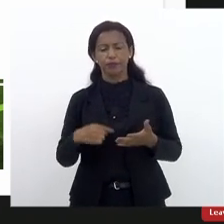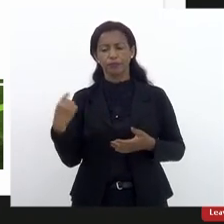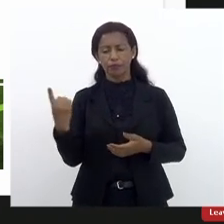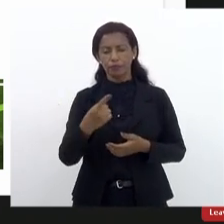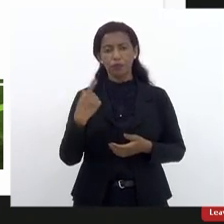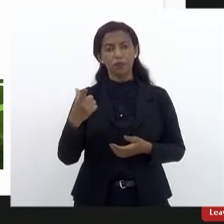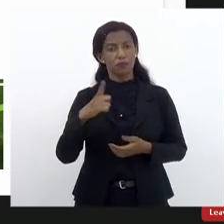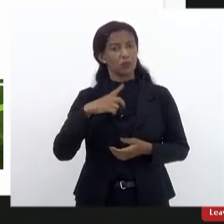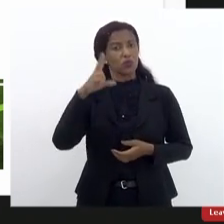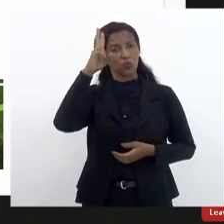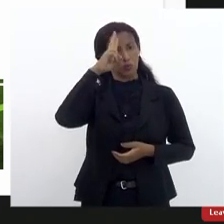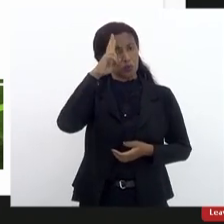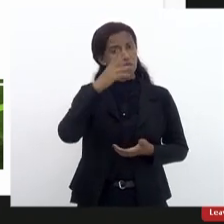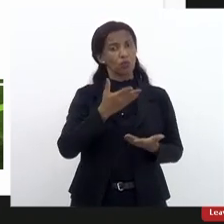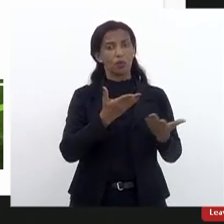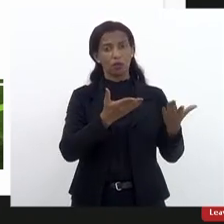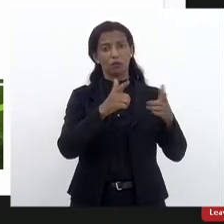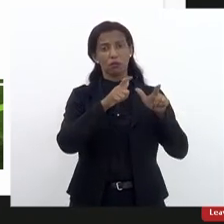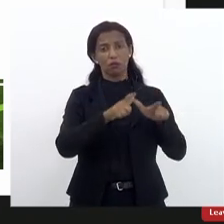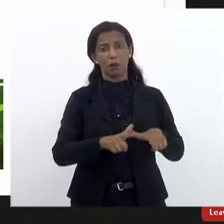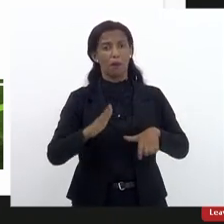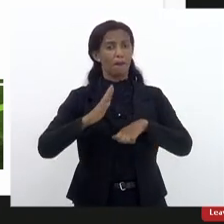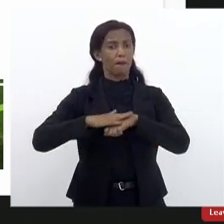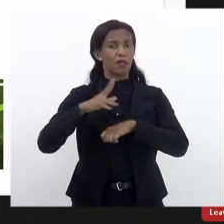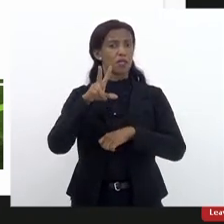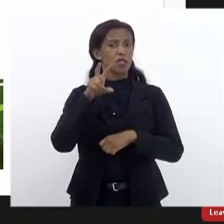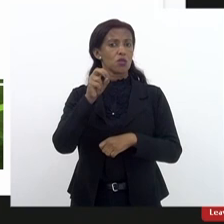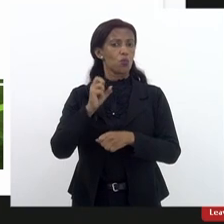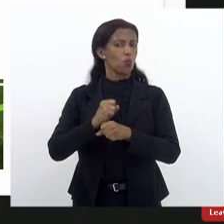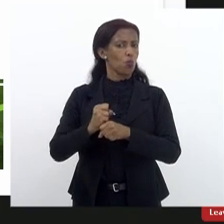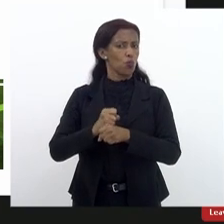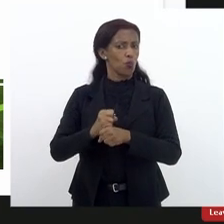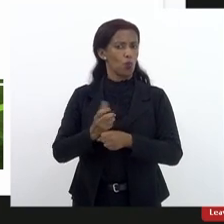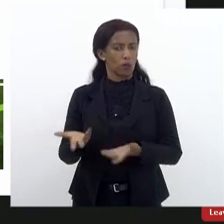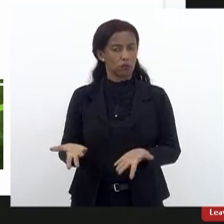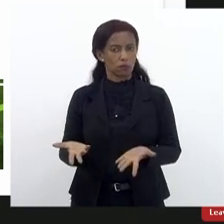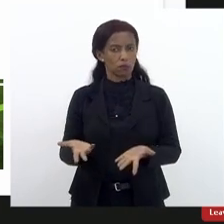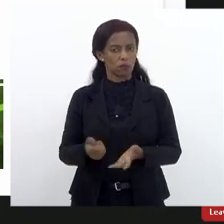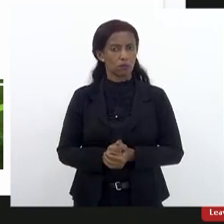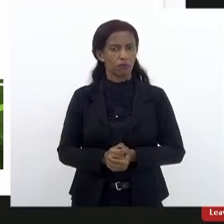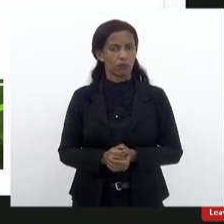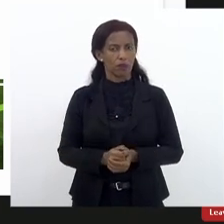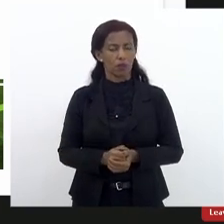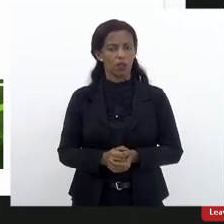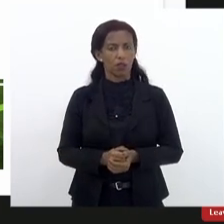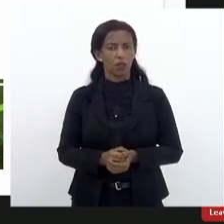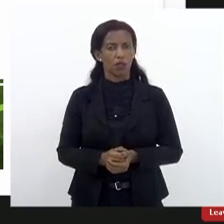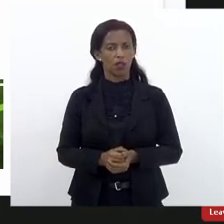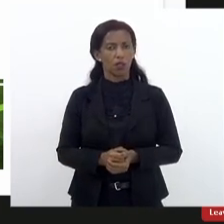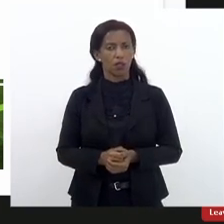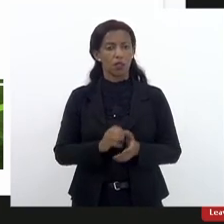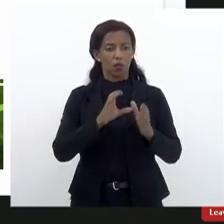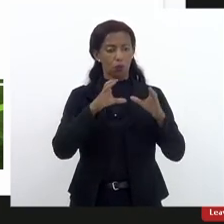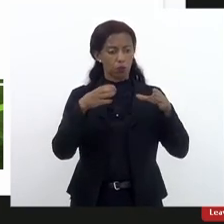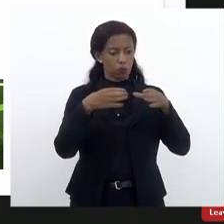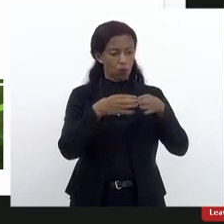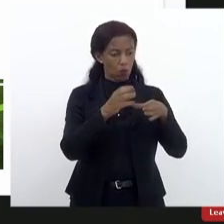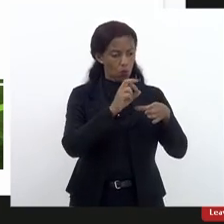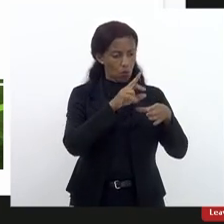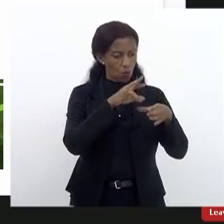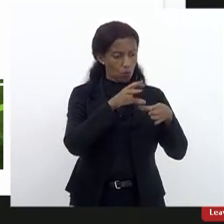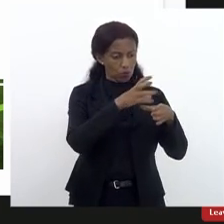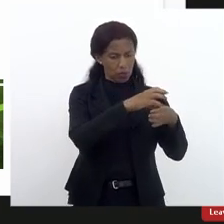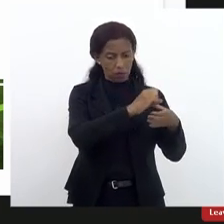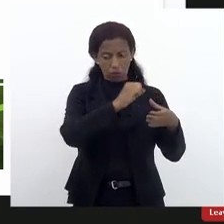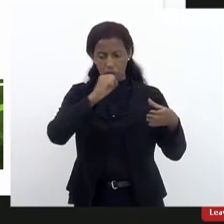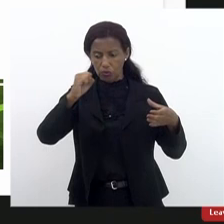temos uma história naquele local de mais de 50 anos. Então, retirar o Conselho de lá sem